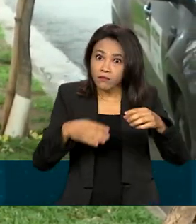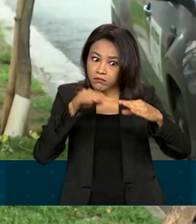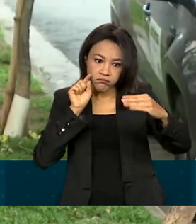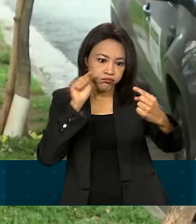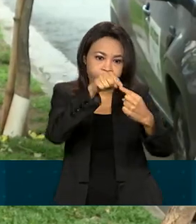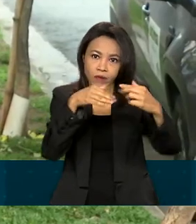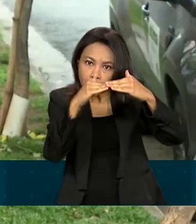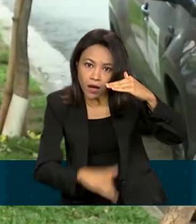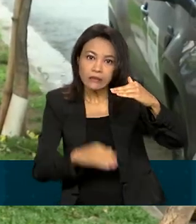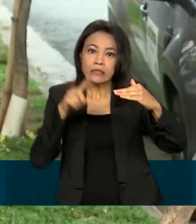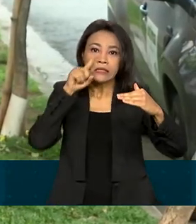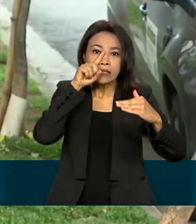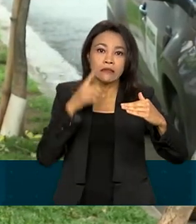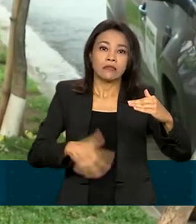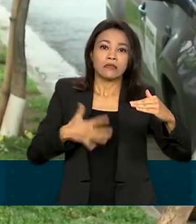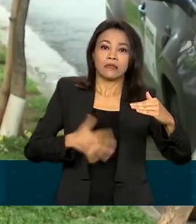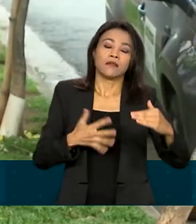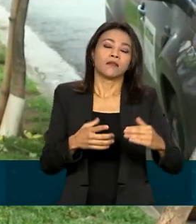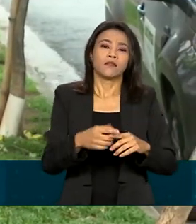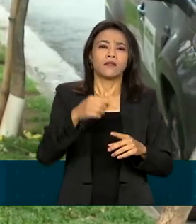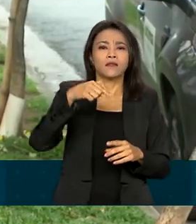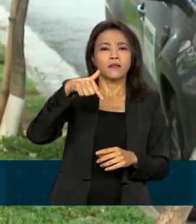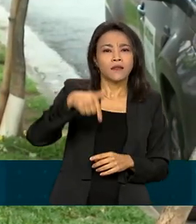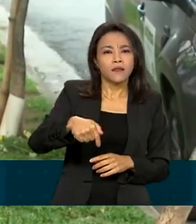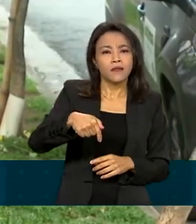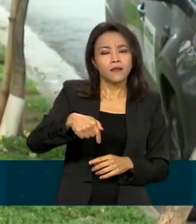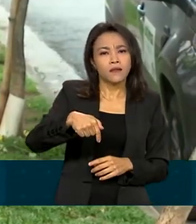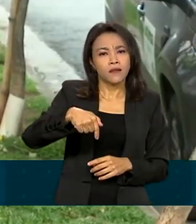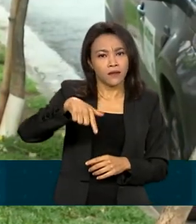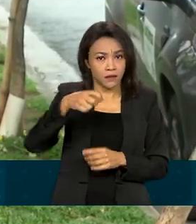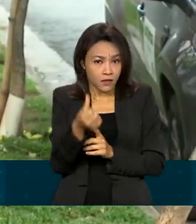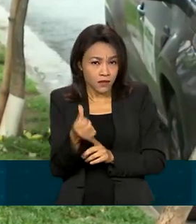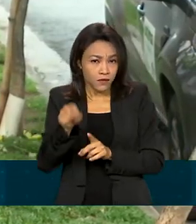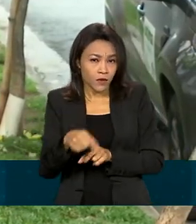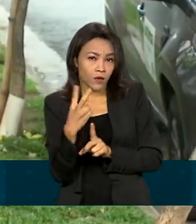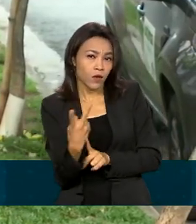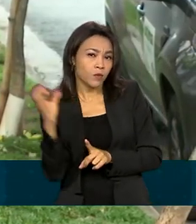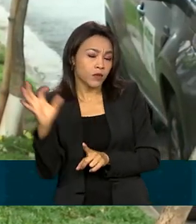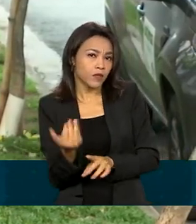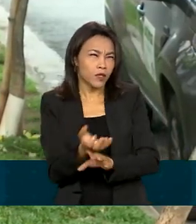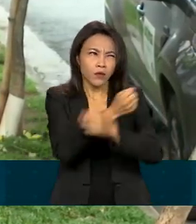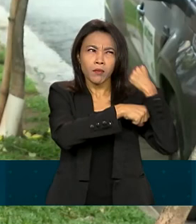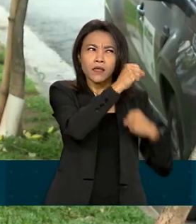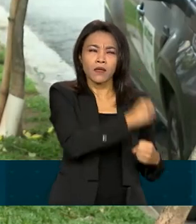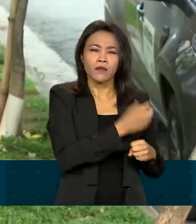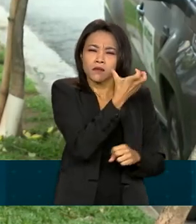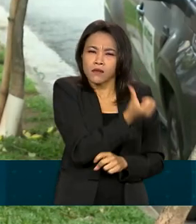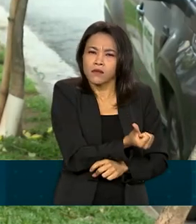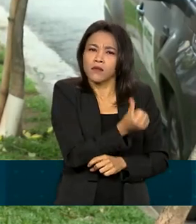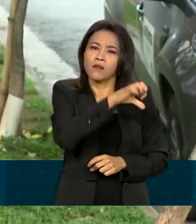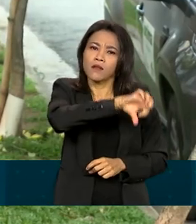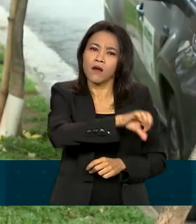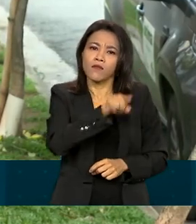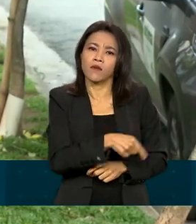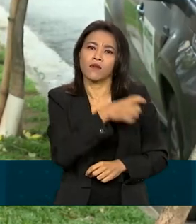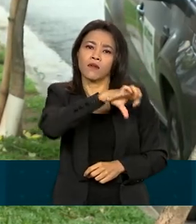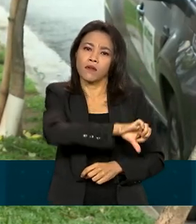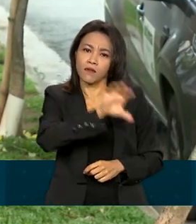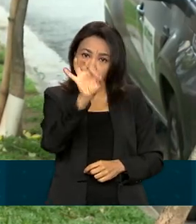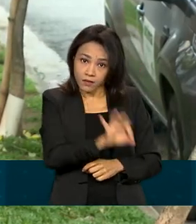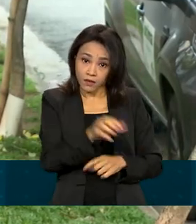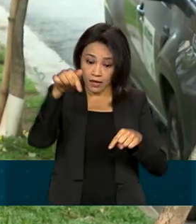2020, ela somou 76,2% e no ano passado, 69,9%.